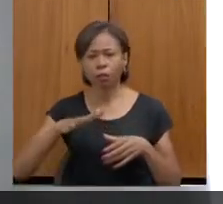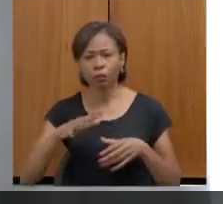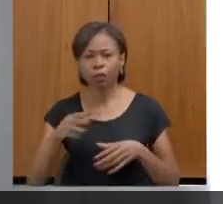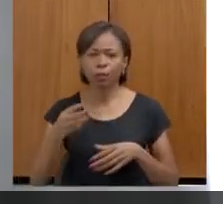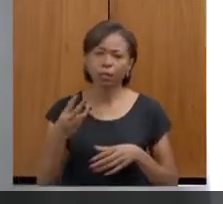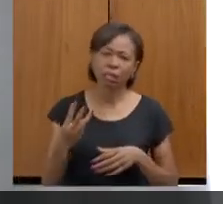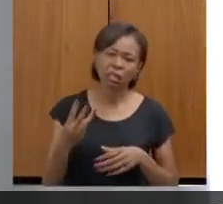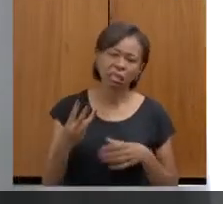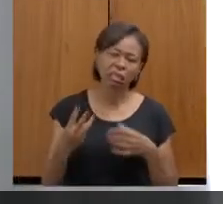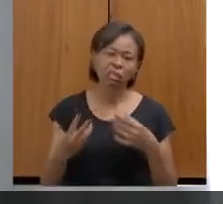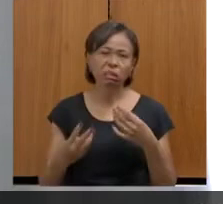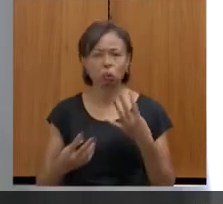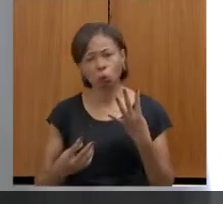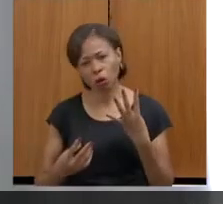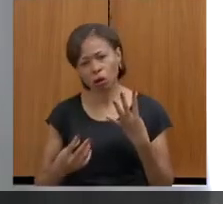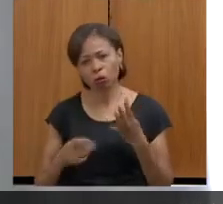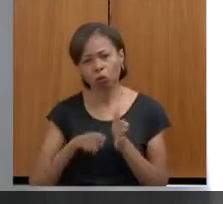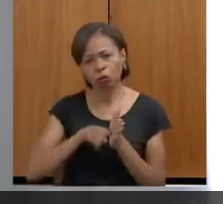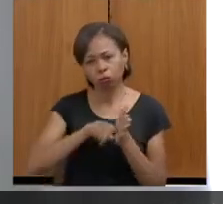investigadores.